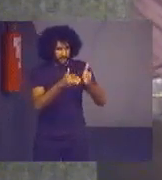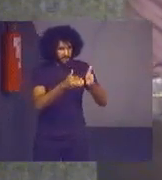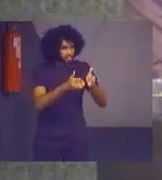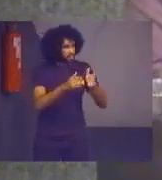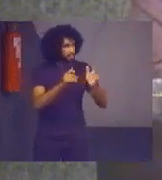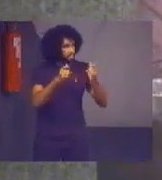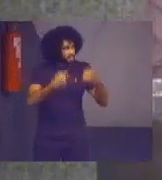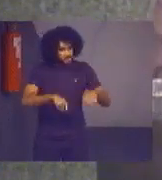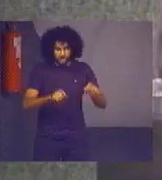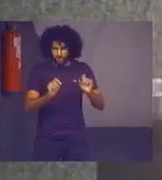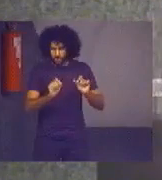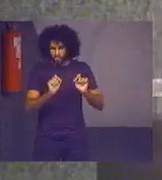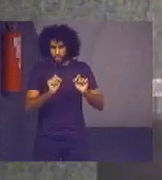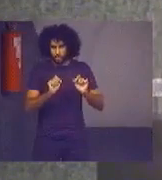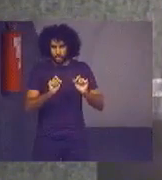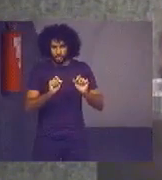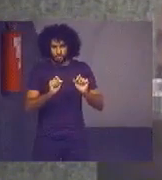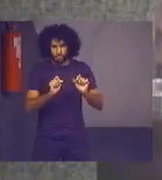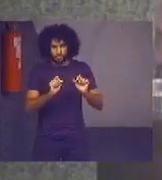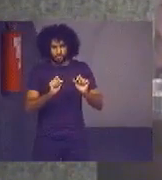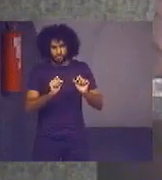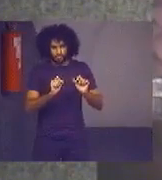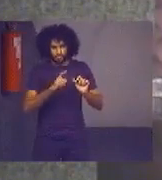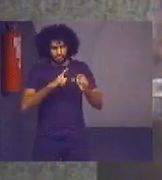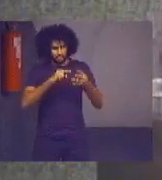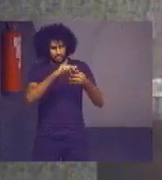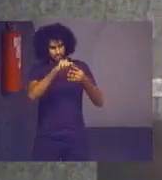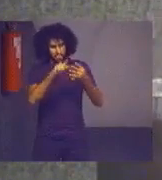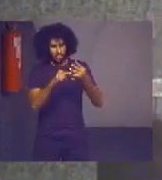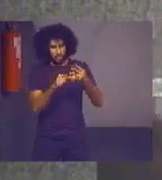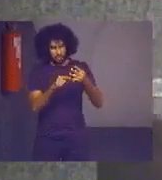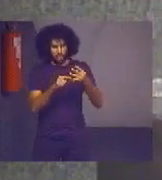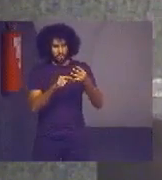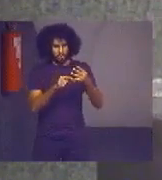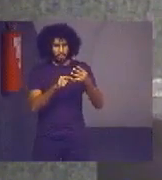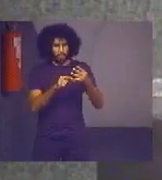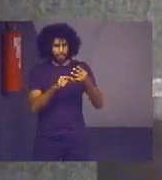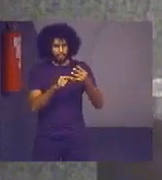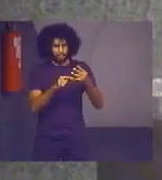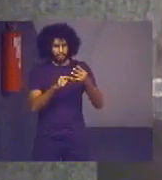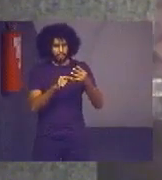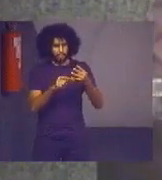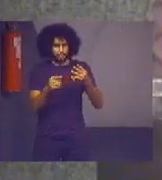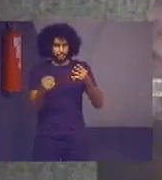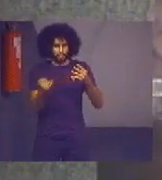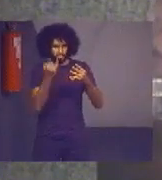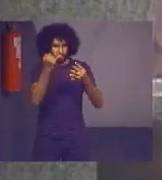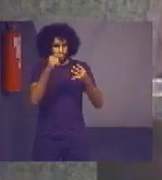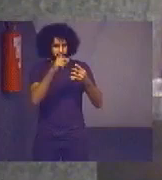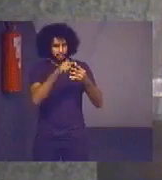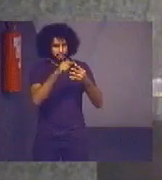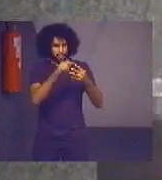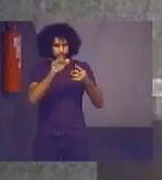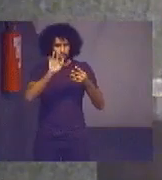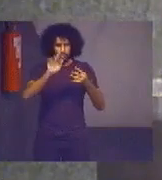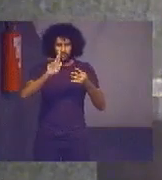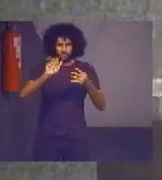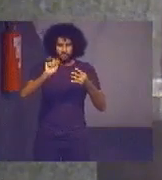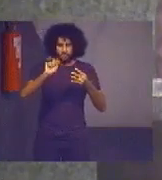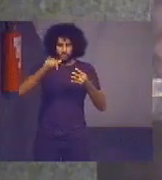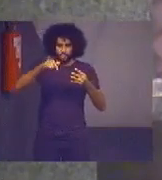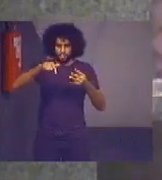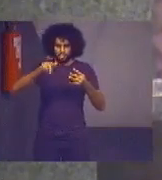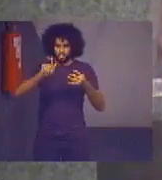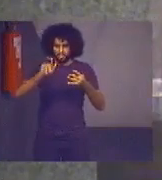examinar quatro elementos das políticas públicas. Elementos de fragmentação, que seria